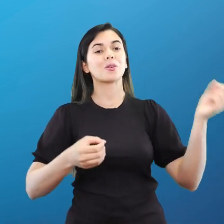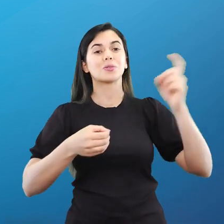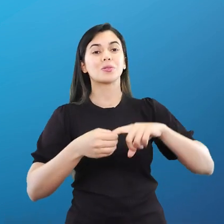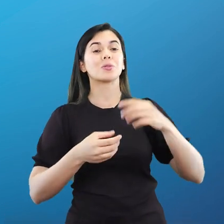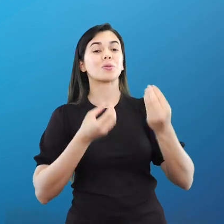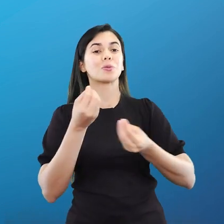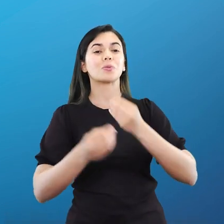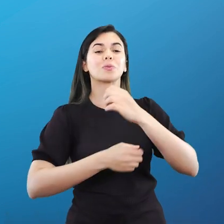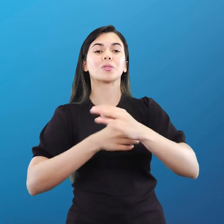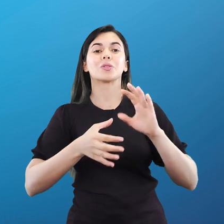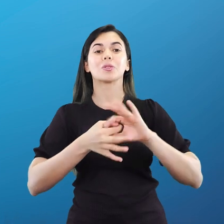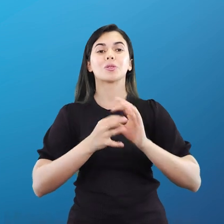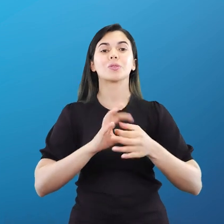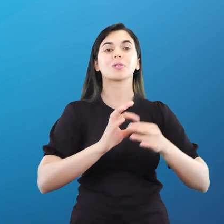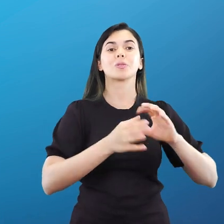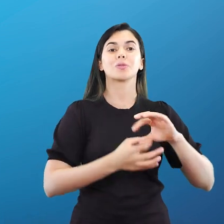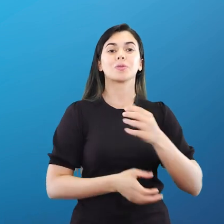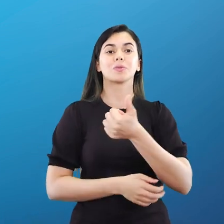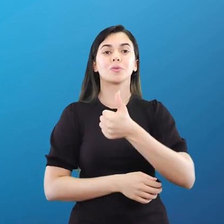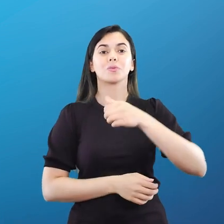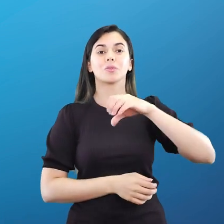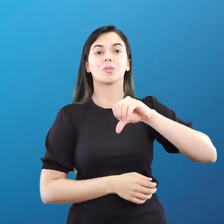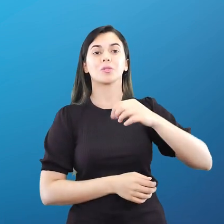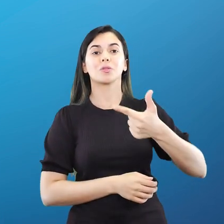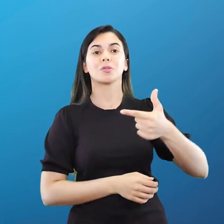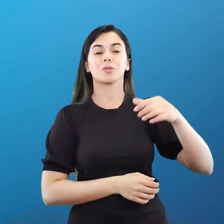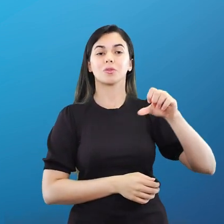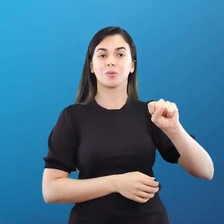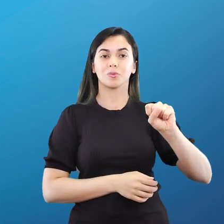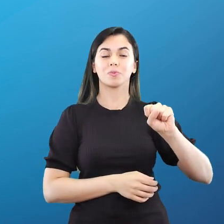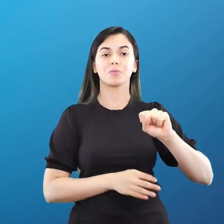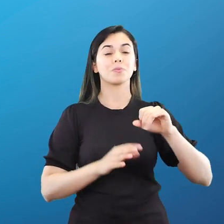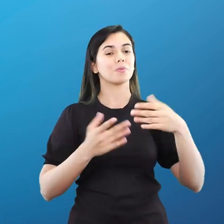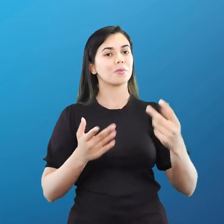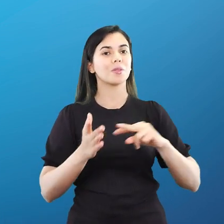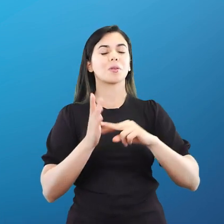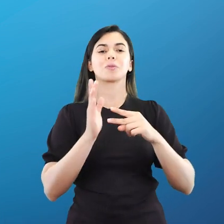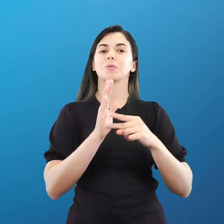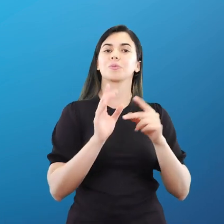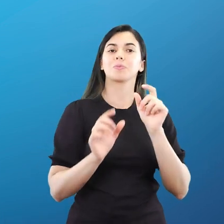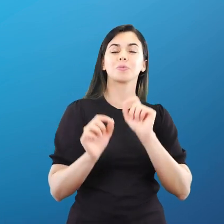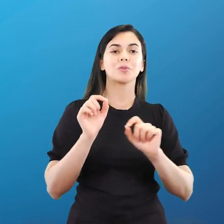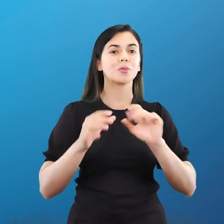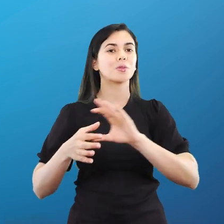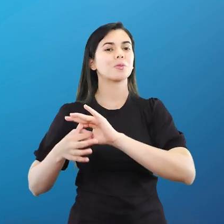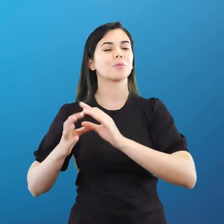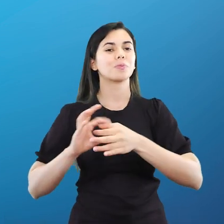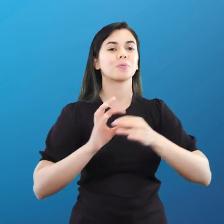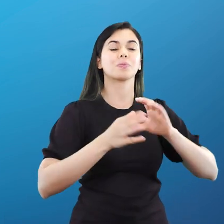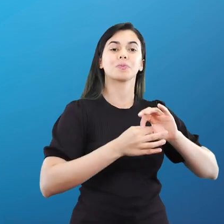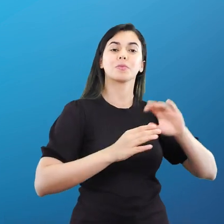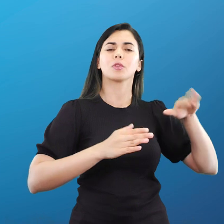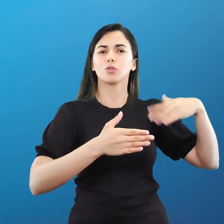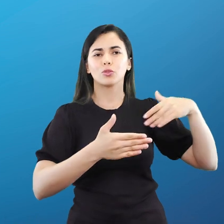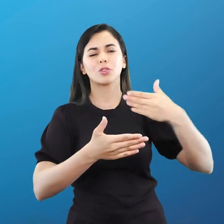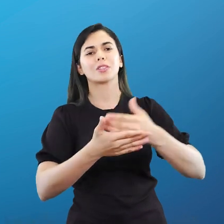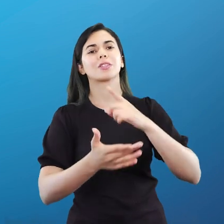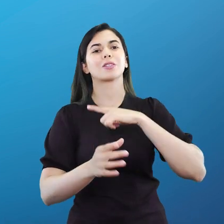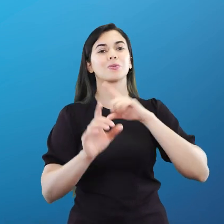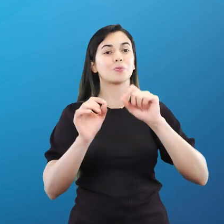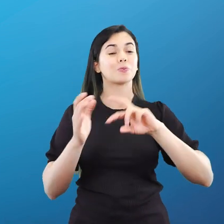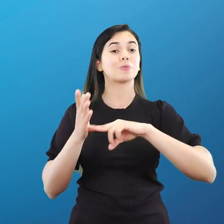1928 e desde então virou grande símbolo dos jogos e a cada evento ganha roupagem diferente.